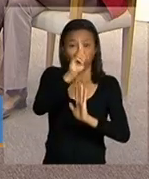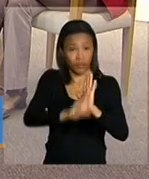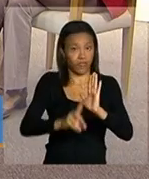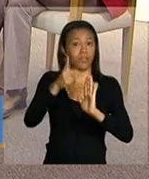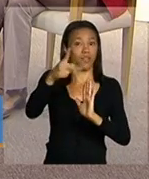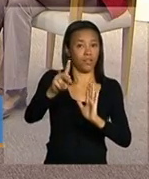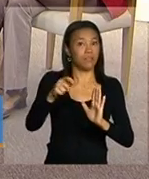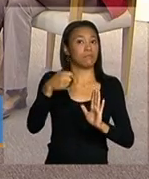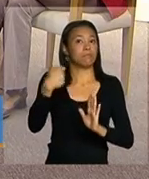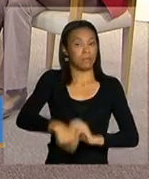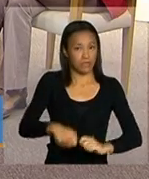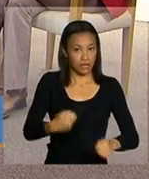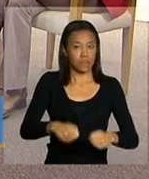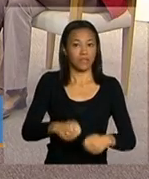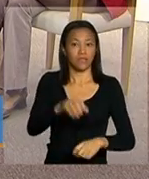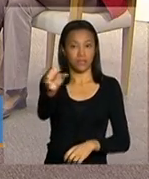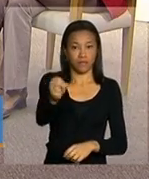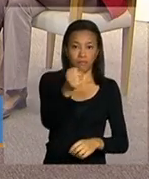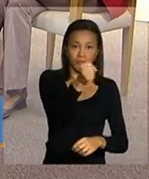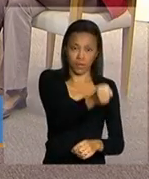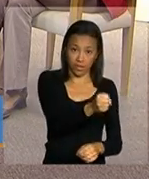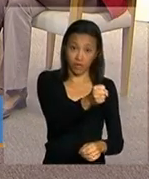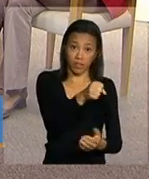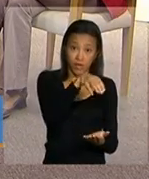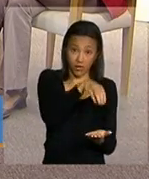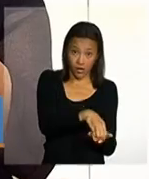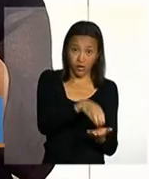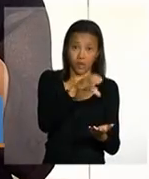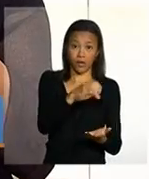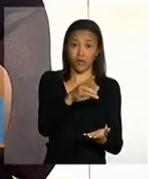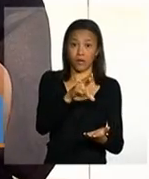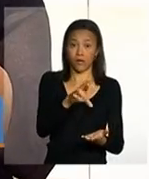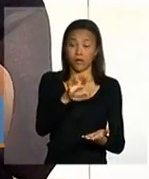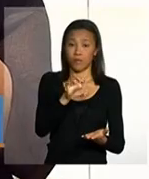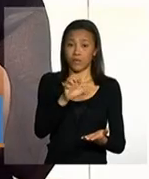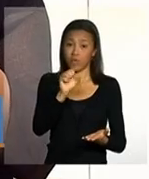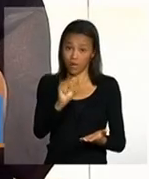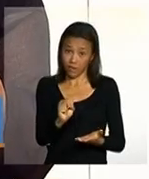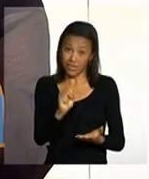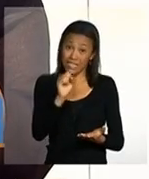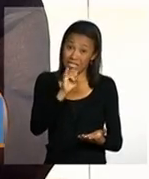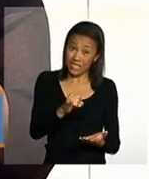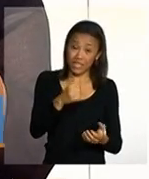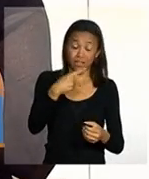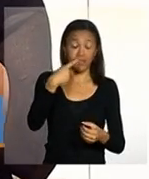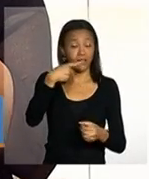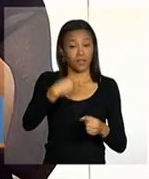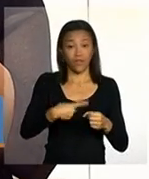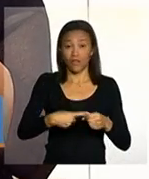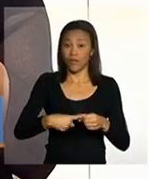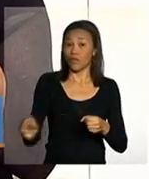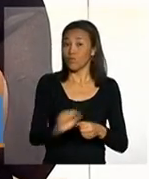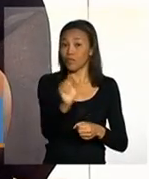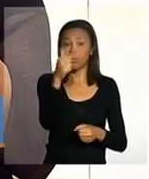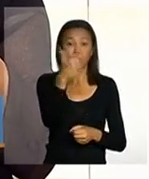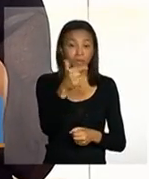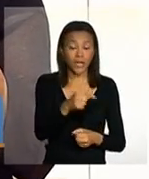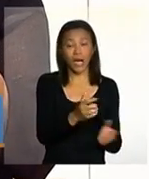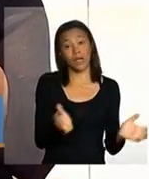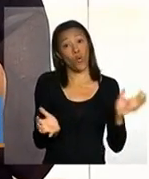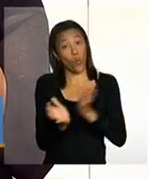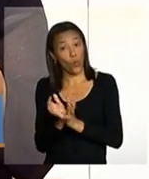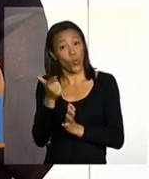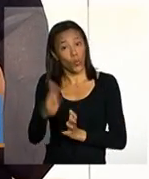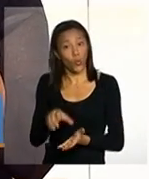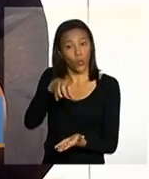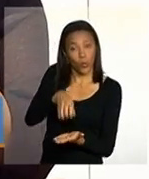deve sim encaminhar essa família para os creias se no município não tiver o creias a equipe do cras deve encaminhar para